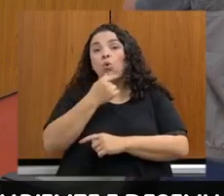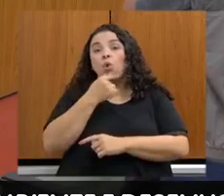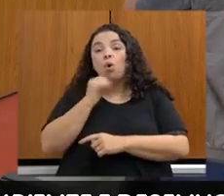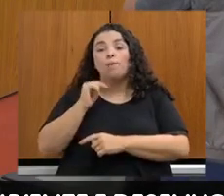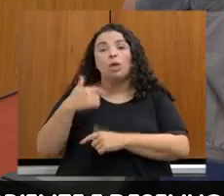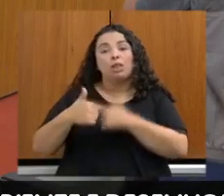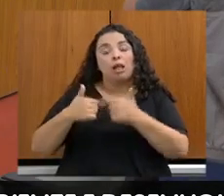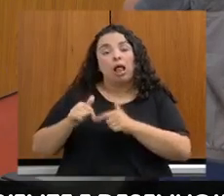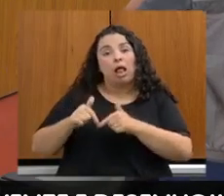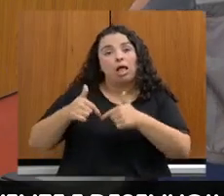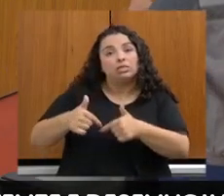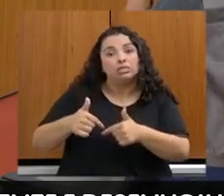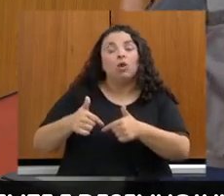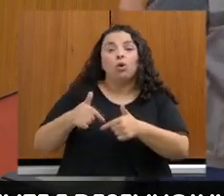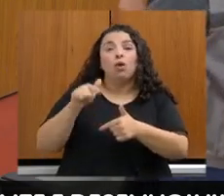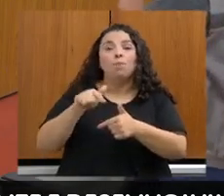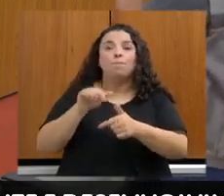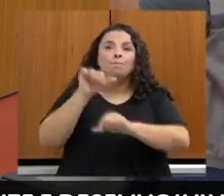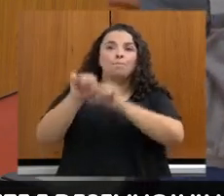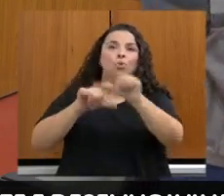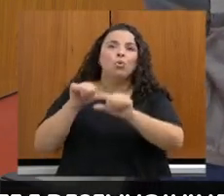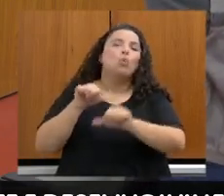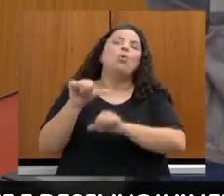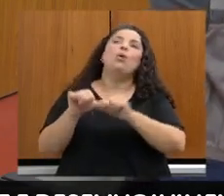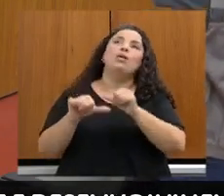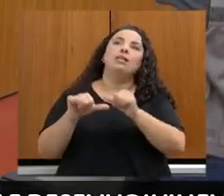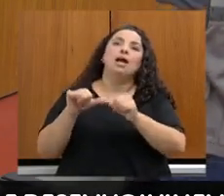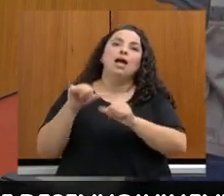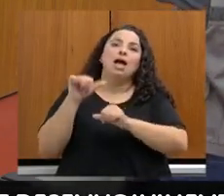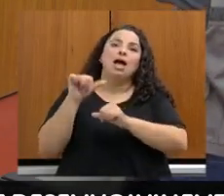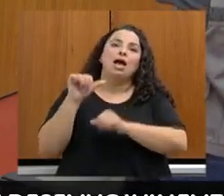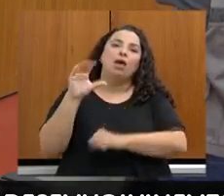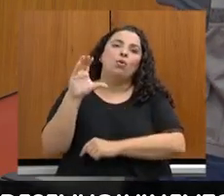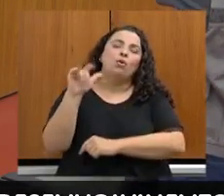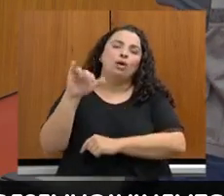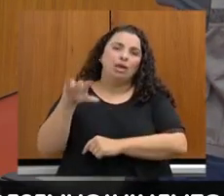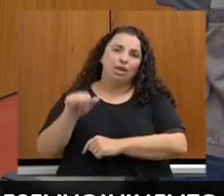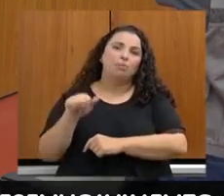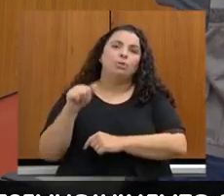climático do planeta, contando hoje com a adesão de 197 países.